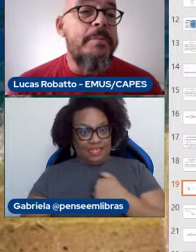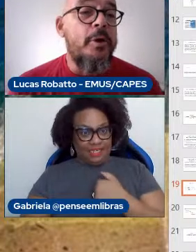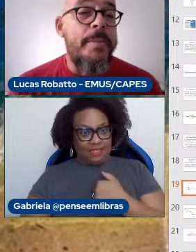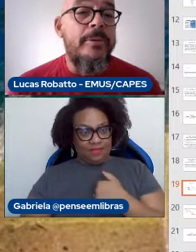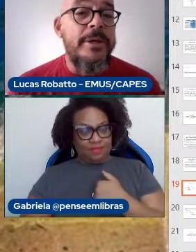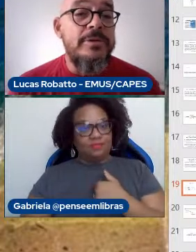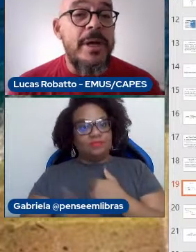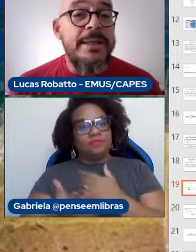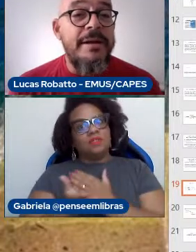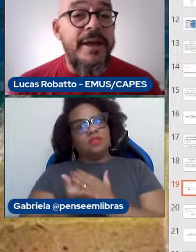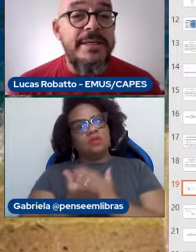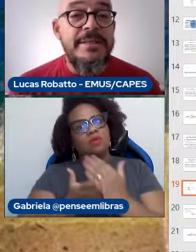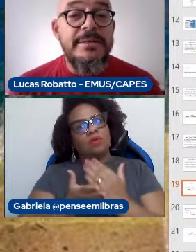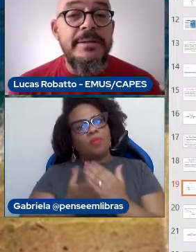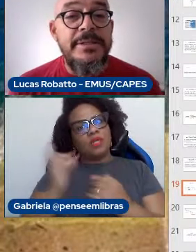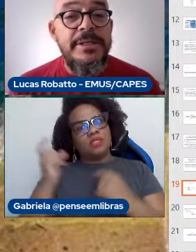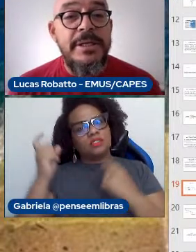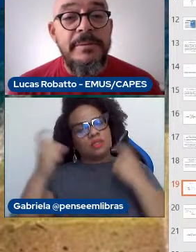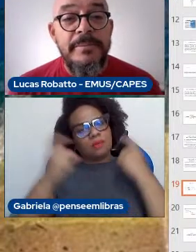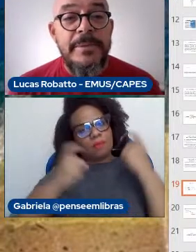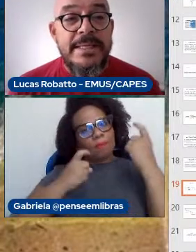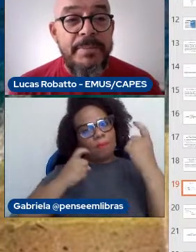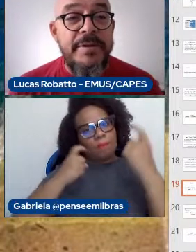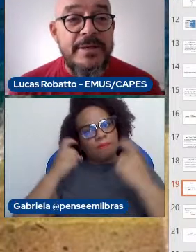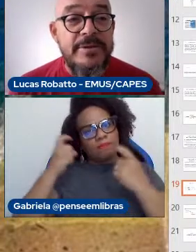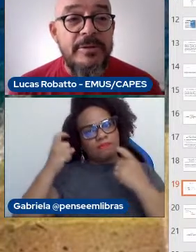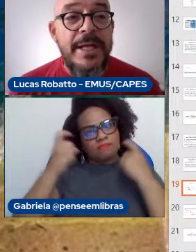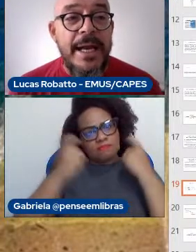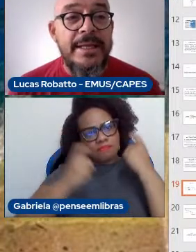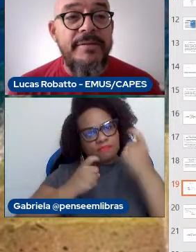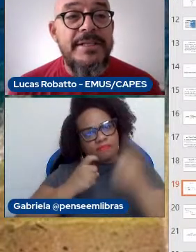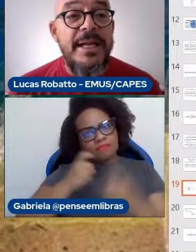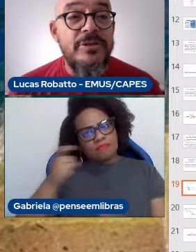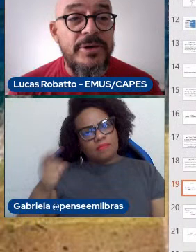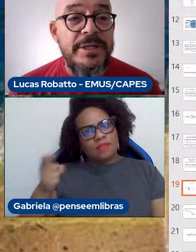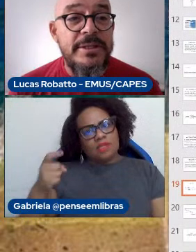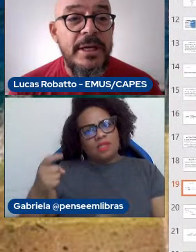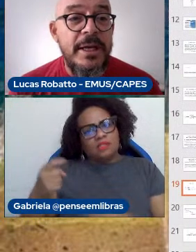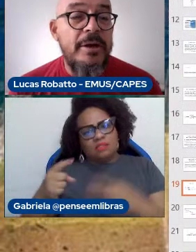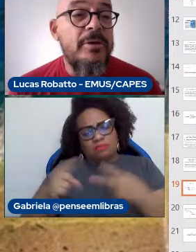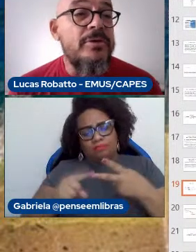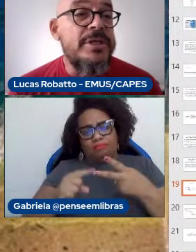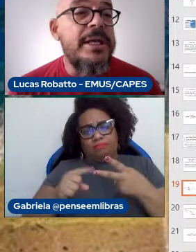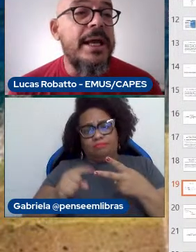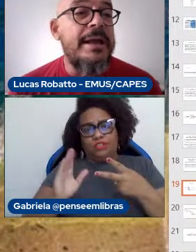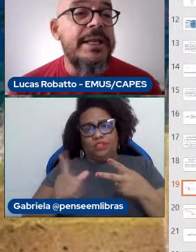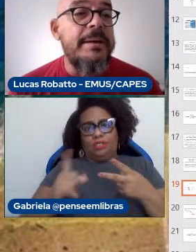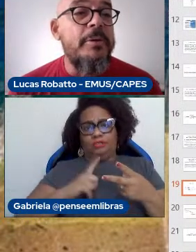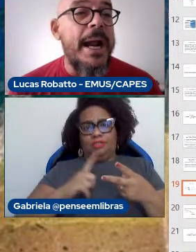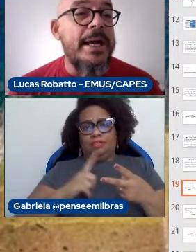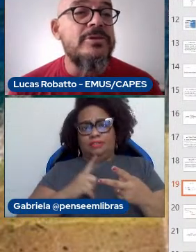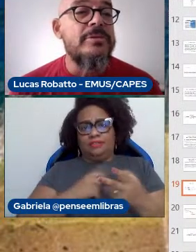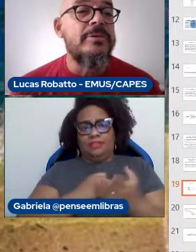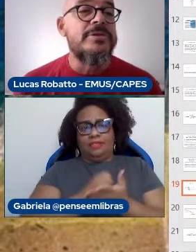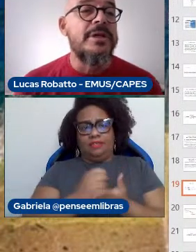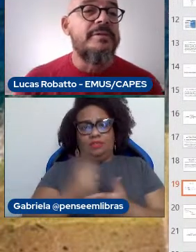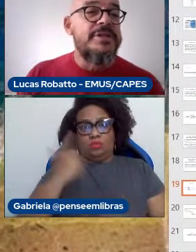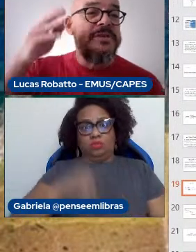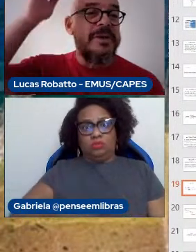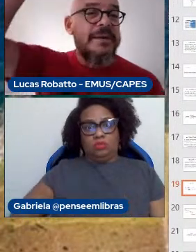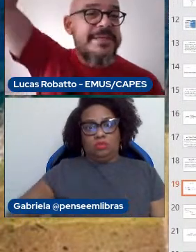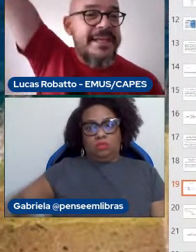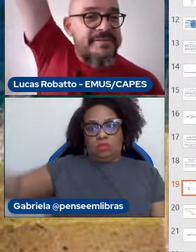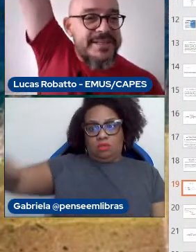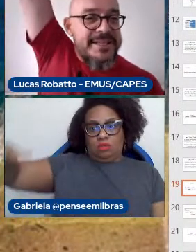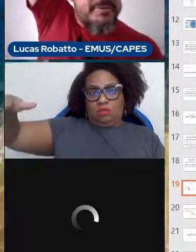a me preocupar com isso através dessa prevenção secundária, através de lesões. Eu não conseguia levantar meu braço, não conseguia